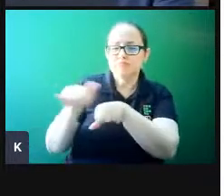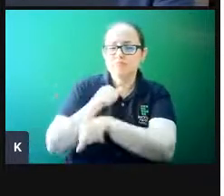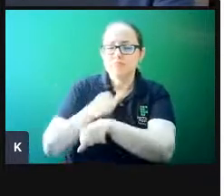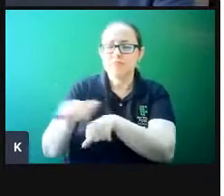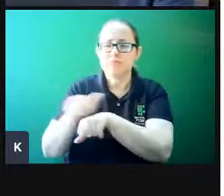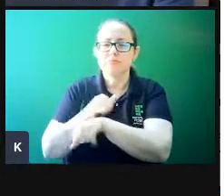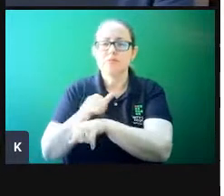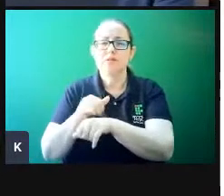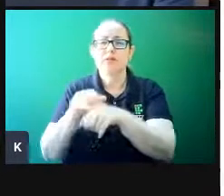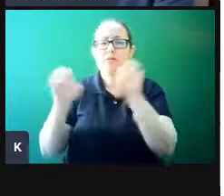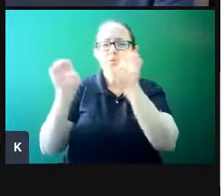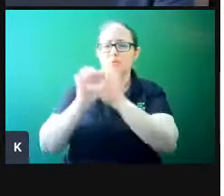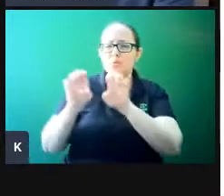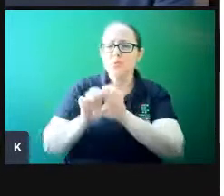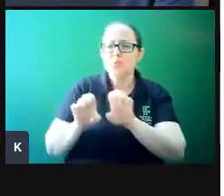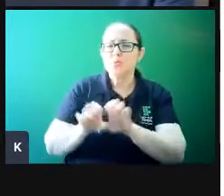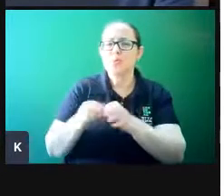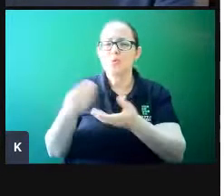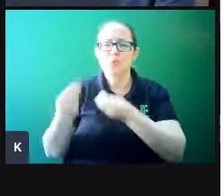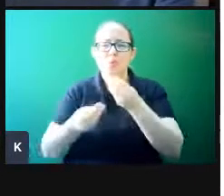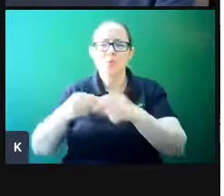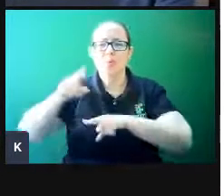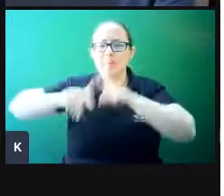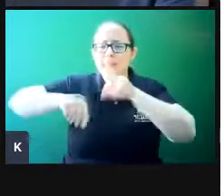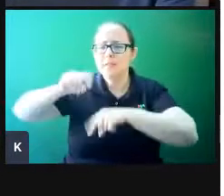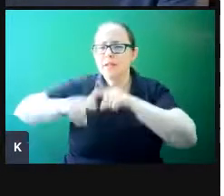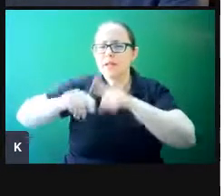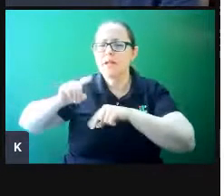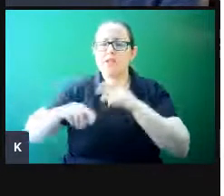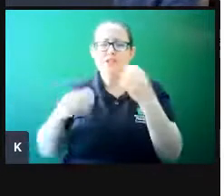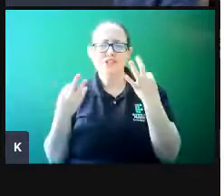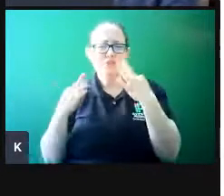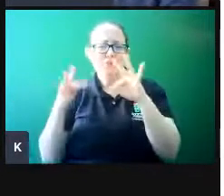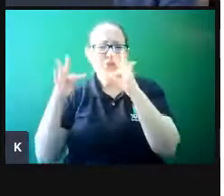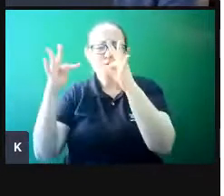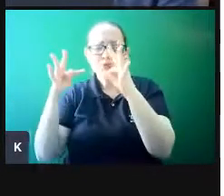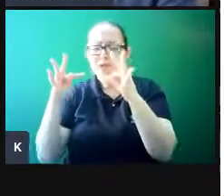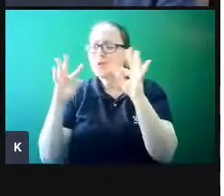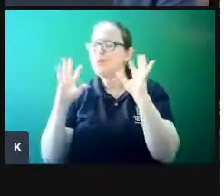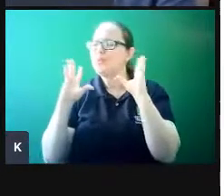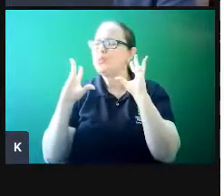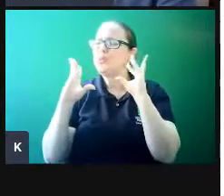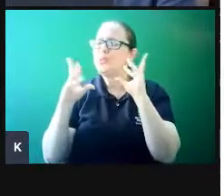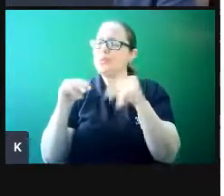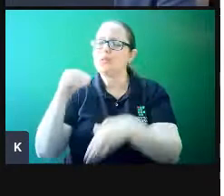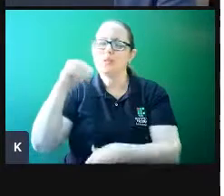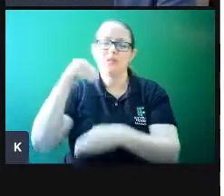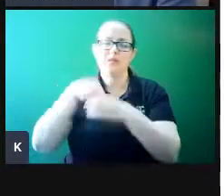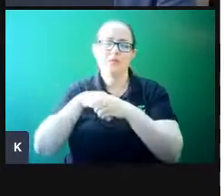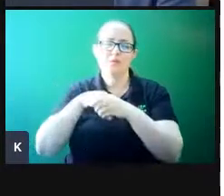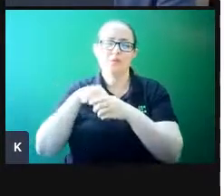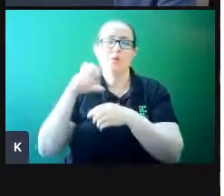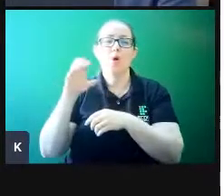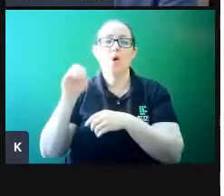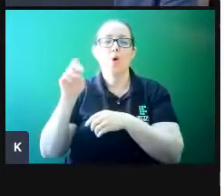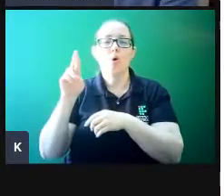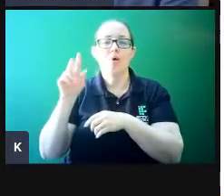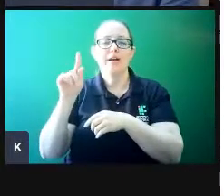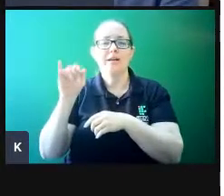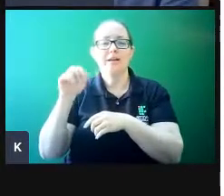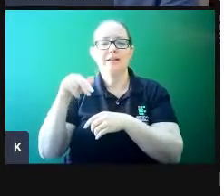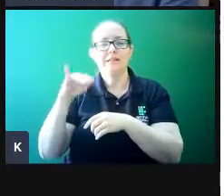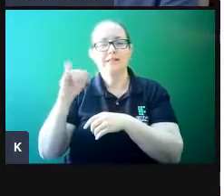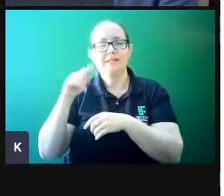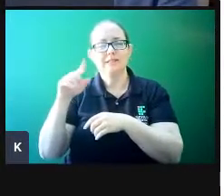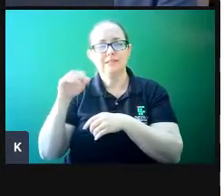infraestrutura, os recursos materiais, as tecnologias, ou seja, tudo que tem dentro da organização, se a gente falar agora